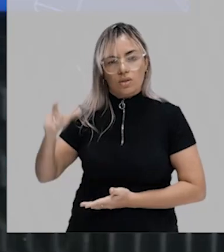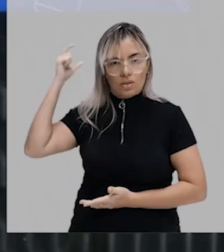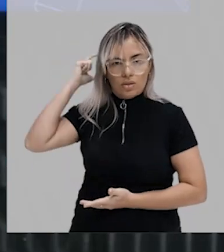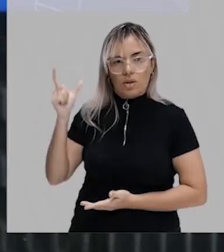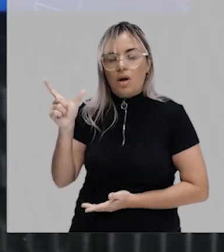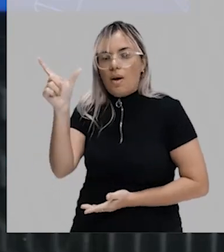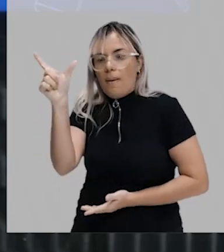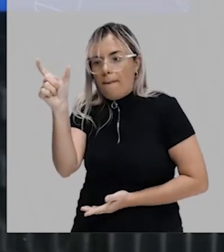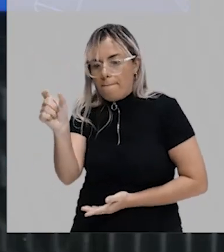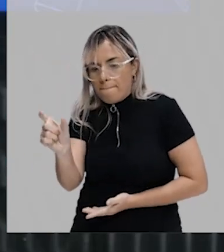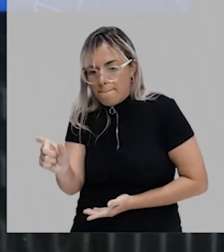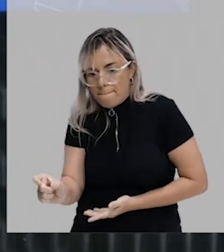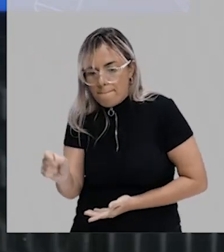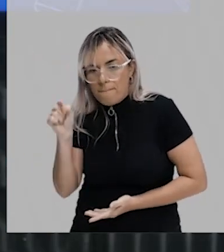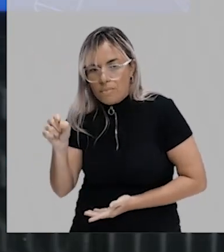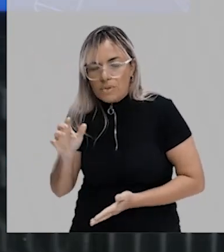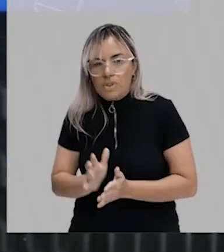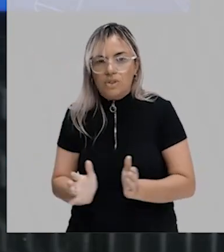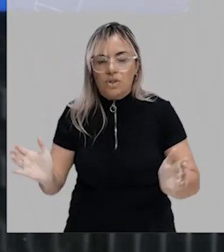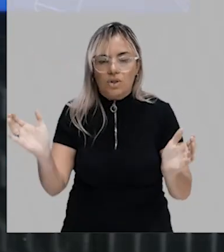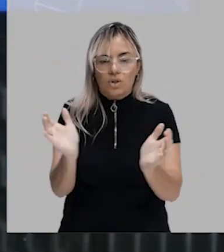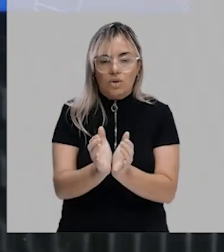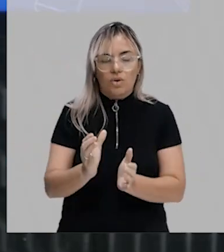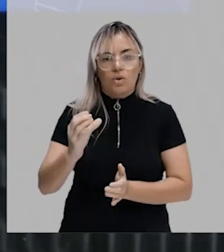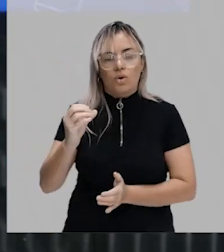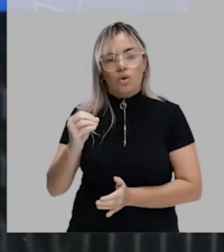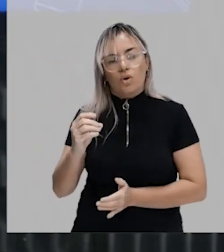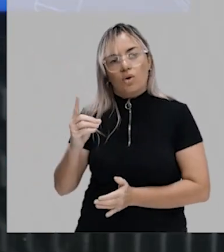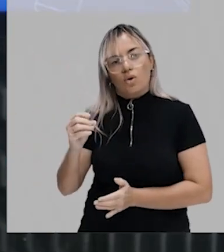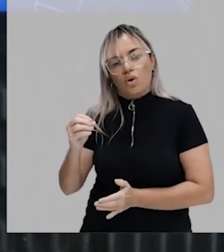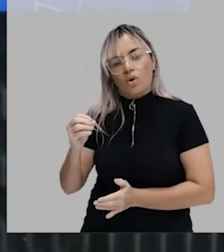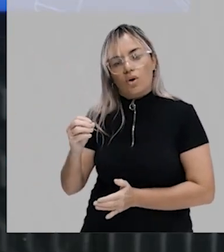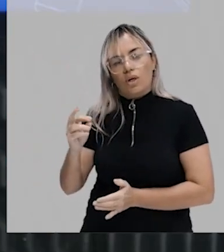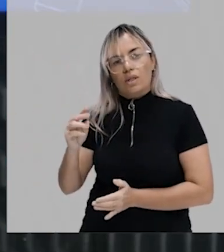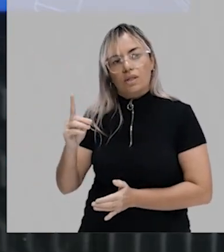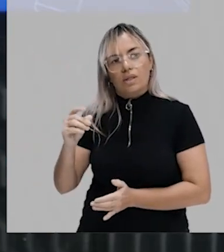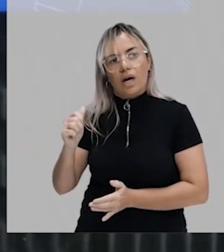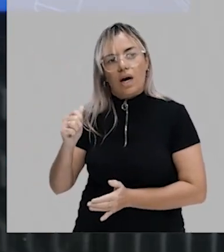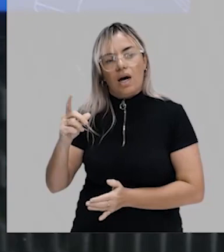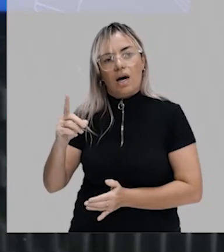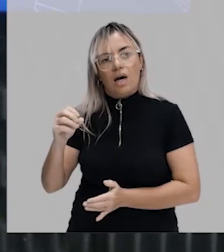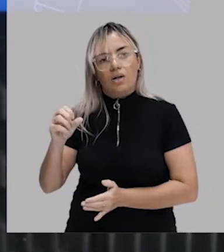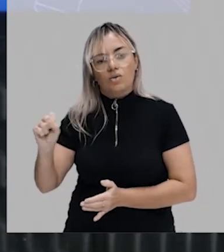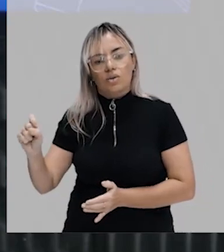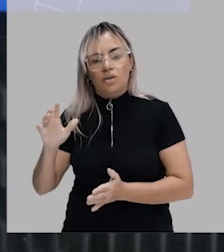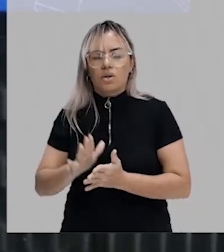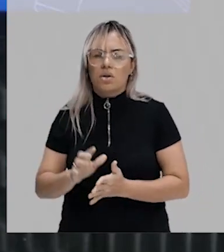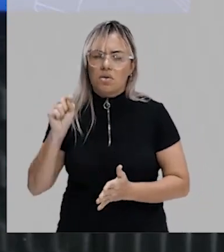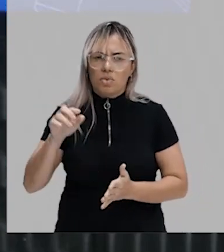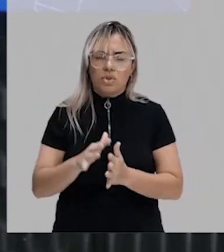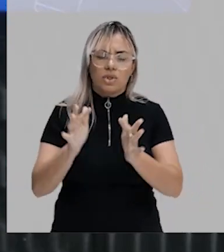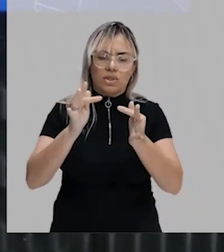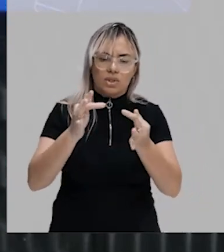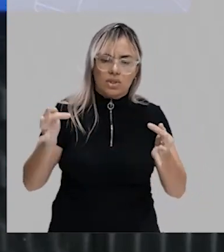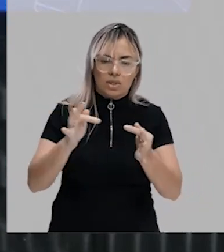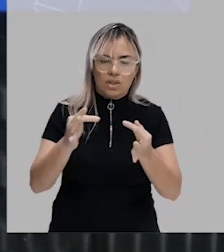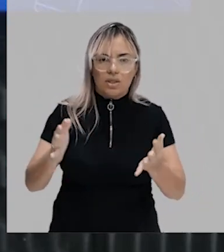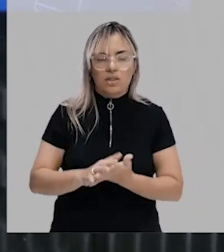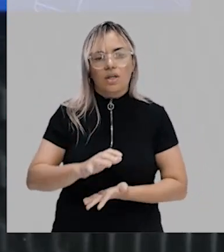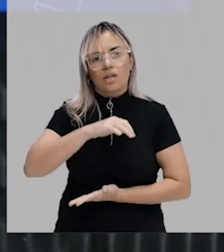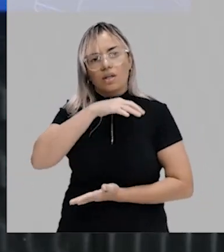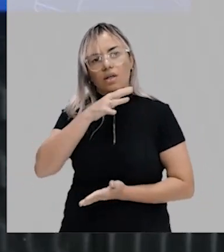filo dos cordados. Então, por ser um embrião bem simples, é mais fácil da gente estudar. Então a gente estuda